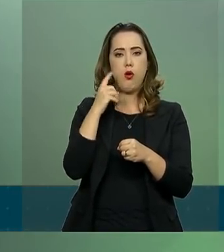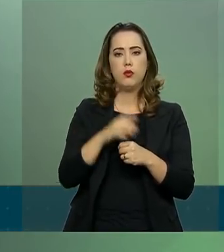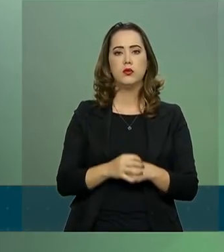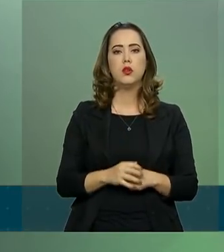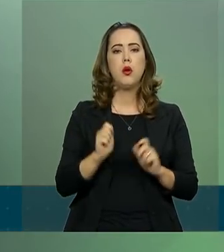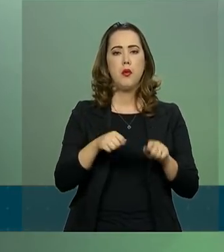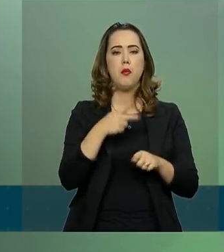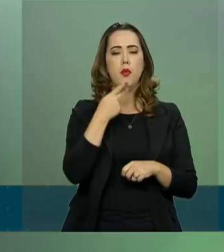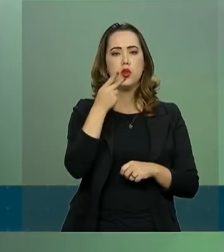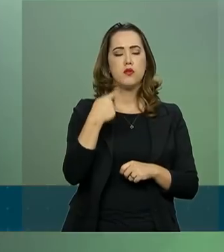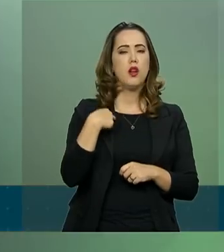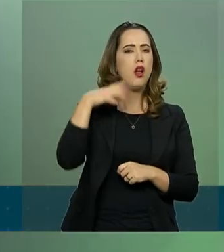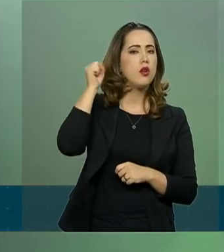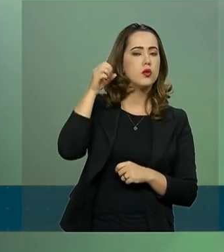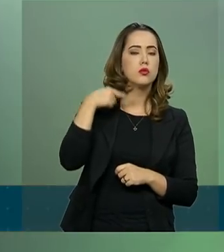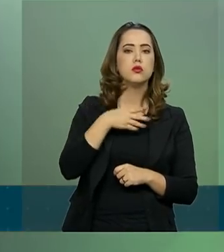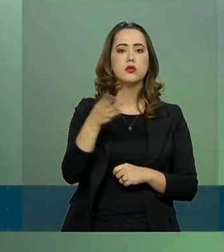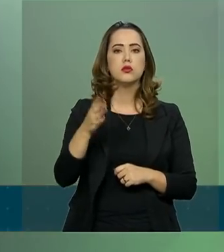Pode falar, eu escuto aí.